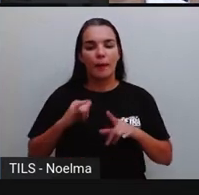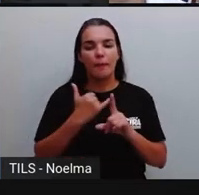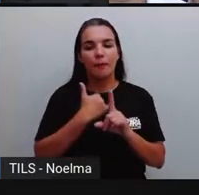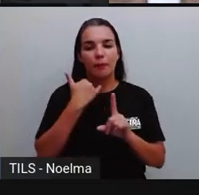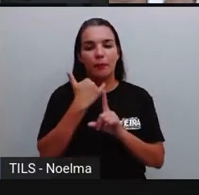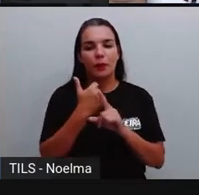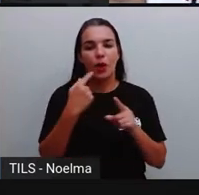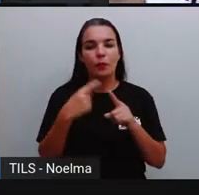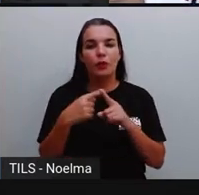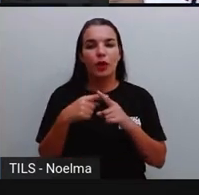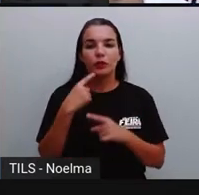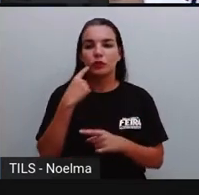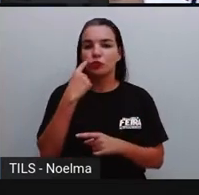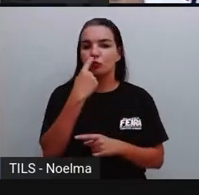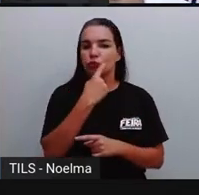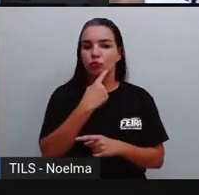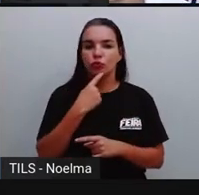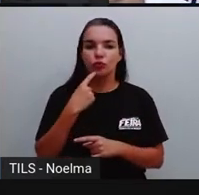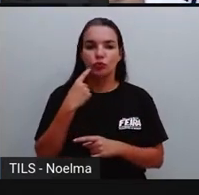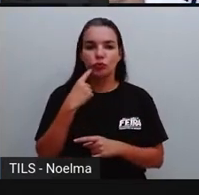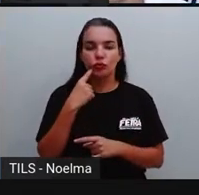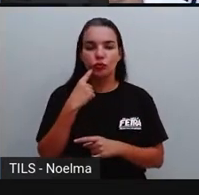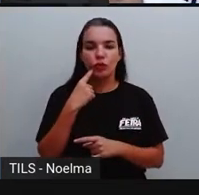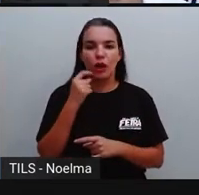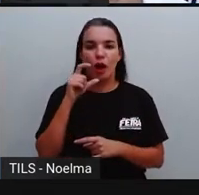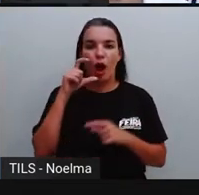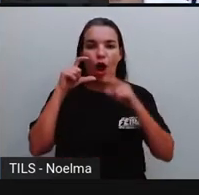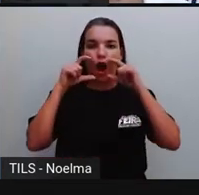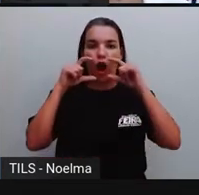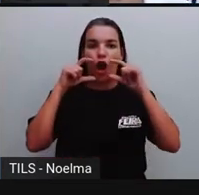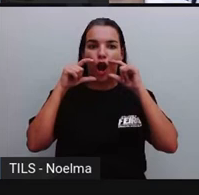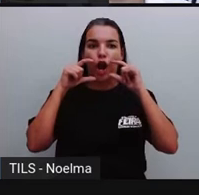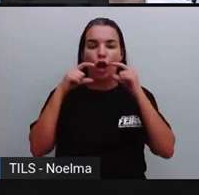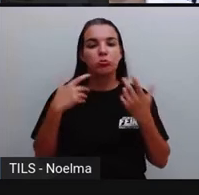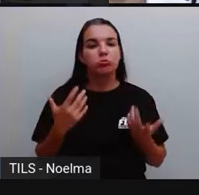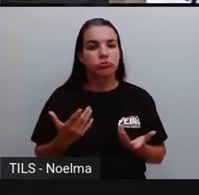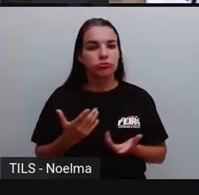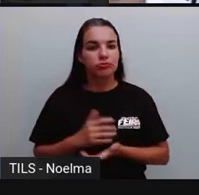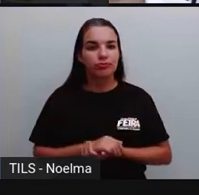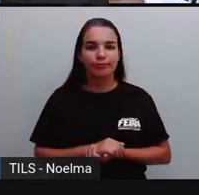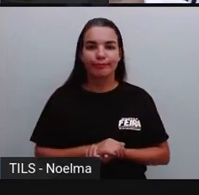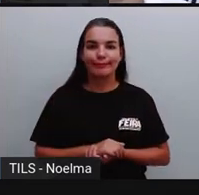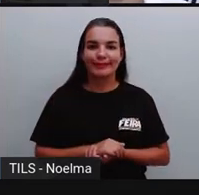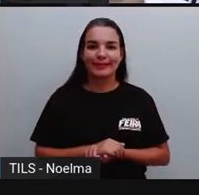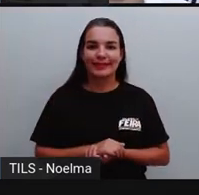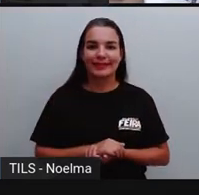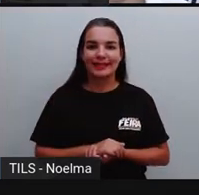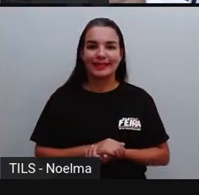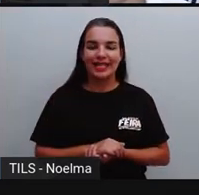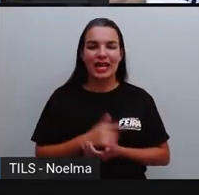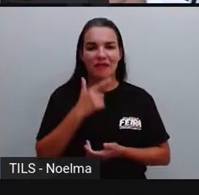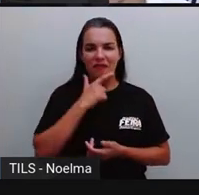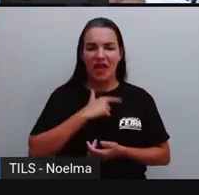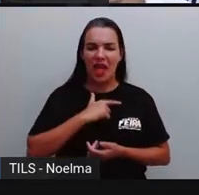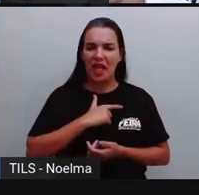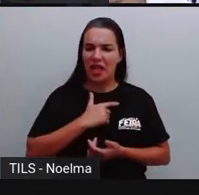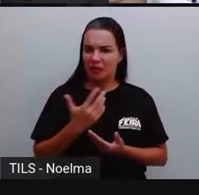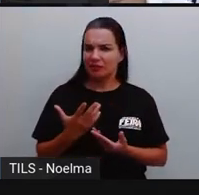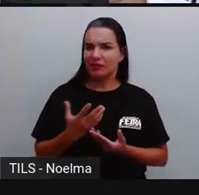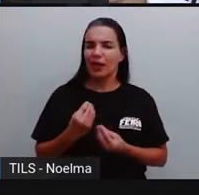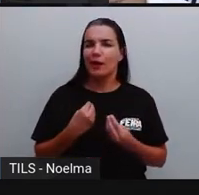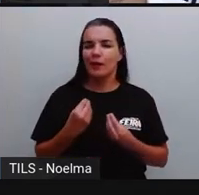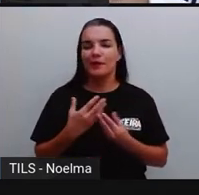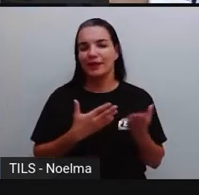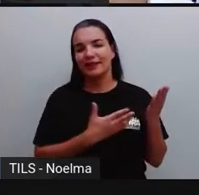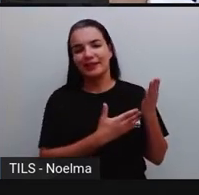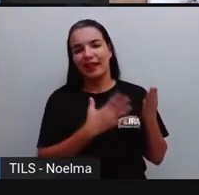criança por causa da boca, né? Ficavam falando que ela tinha a boca grande, que ela tinha a boca feia, né? E